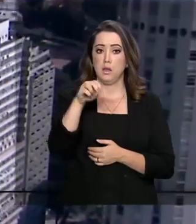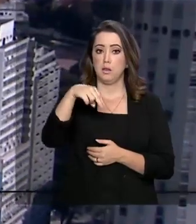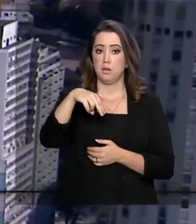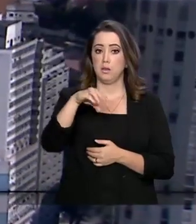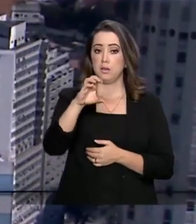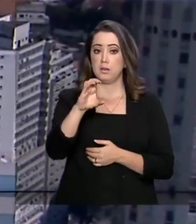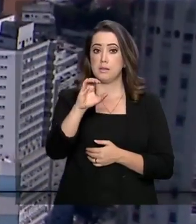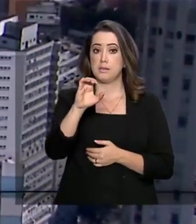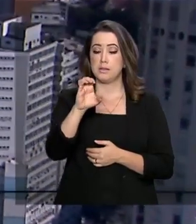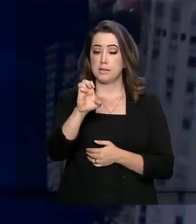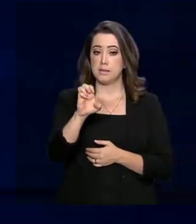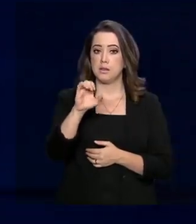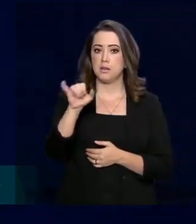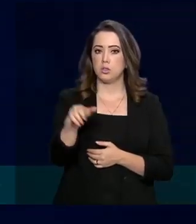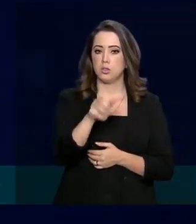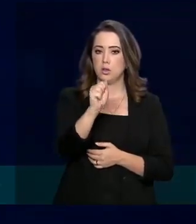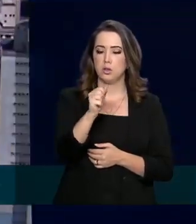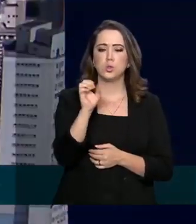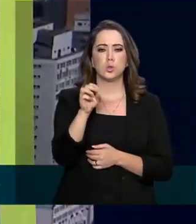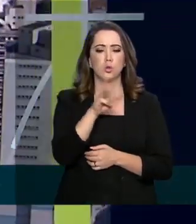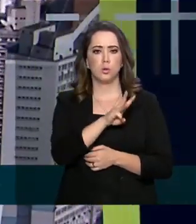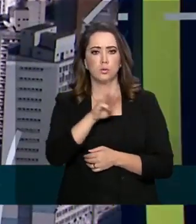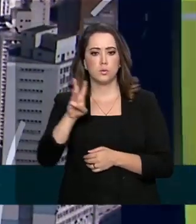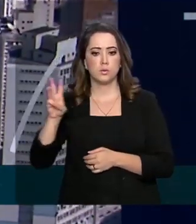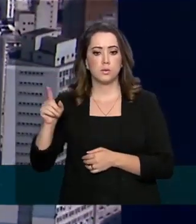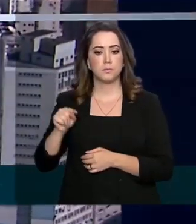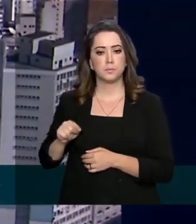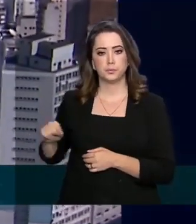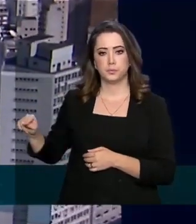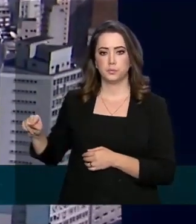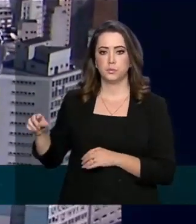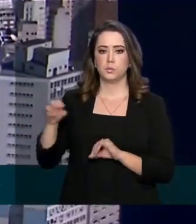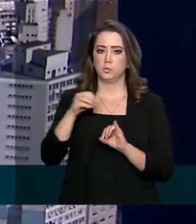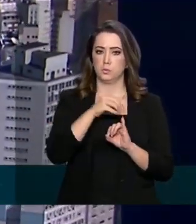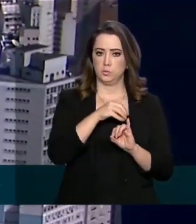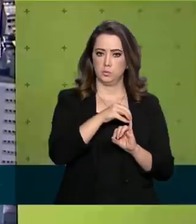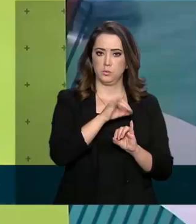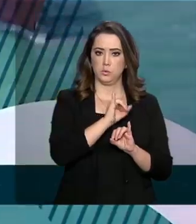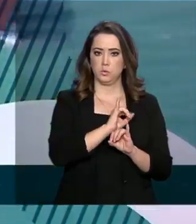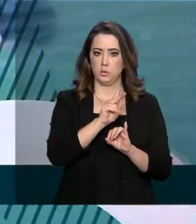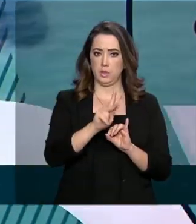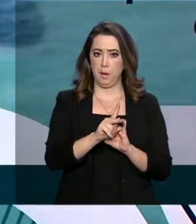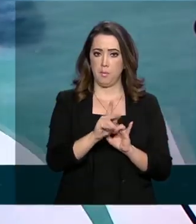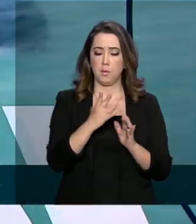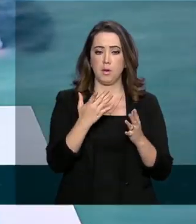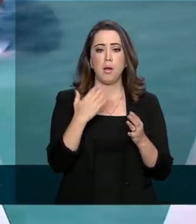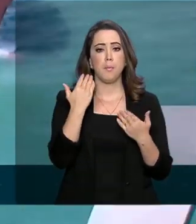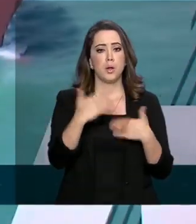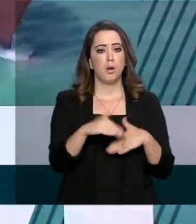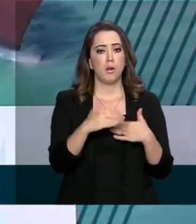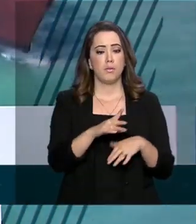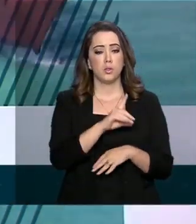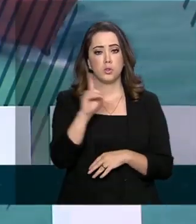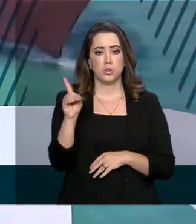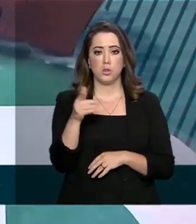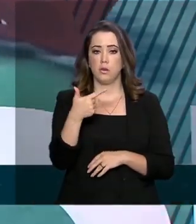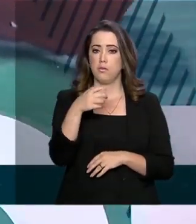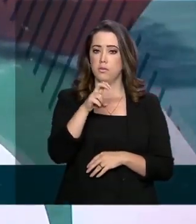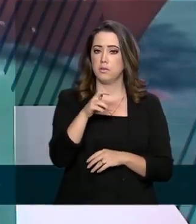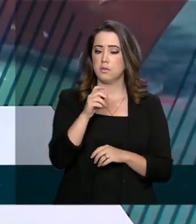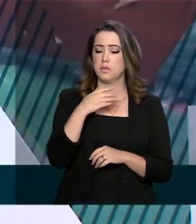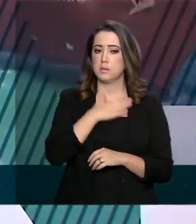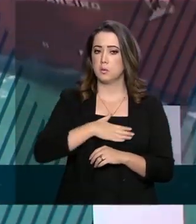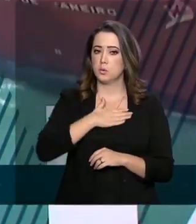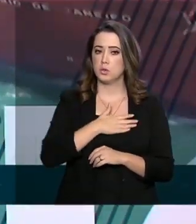Basta que o candidato entre na página do participante e no site do Inep. As provas serão aplicadas dia 25 de agosto em